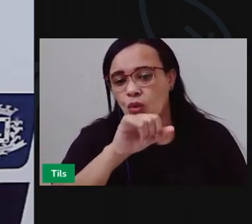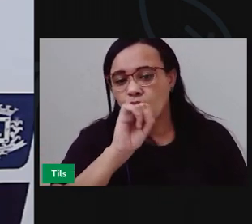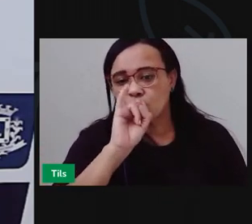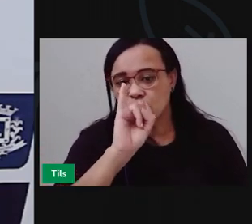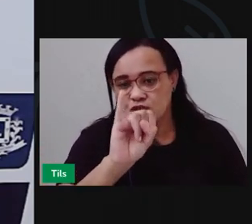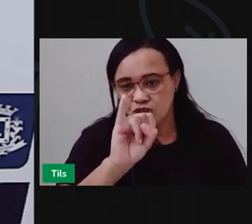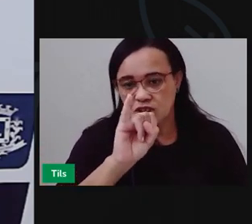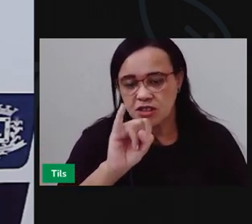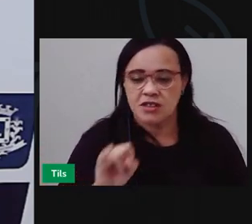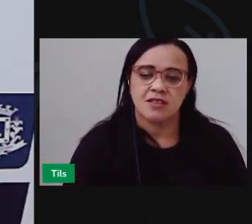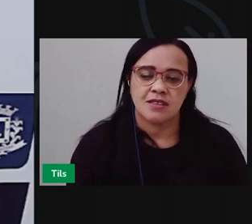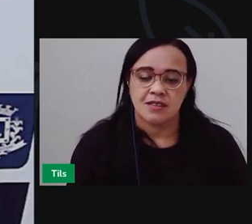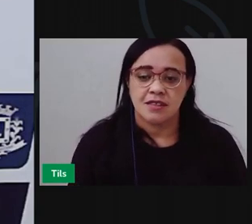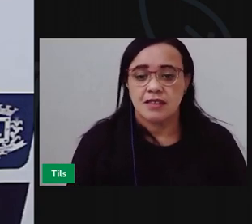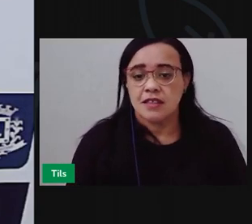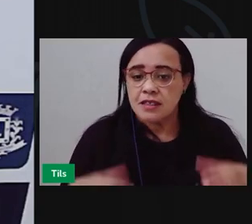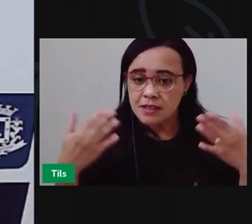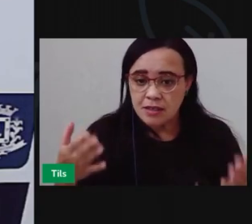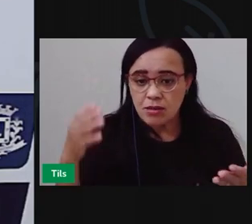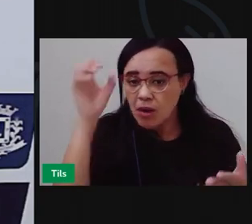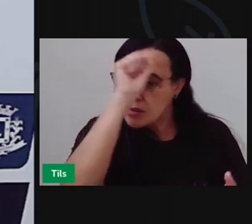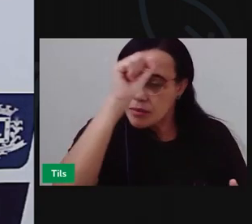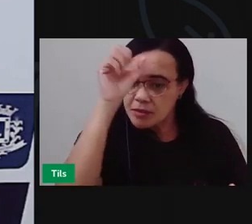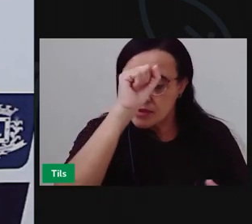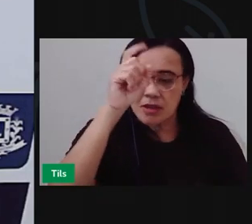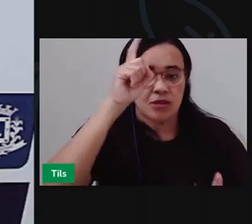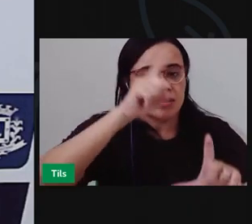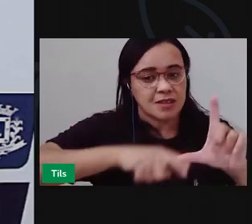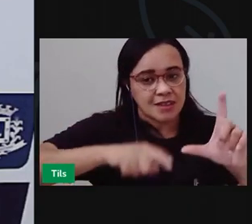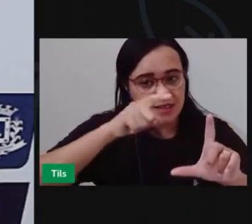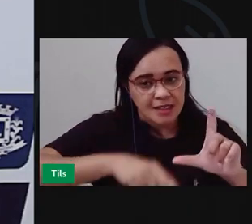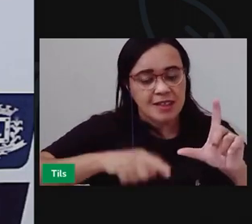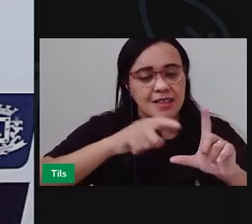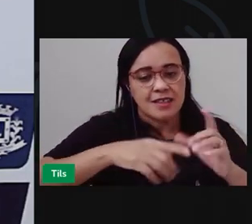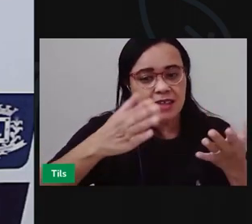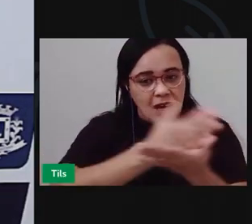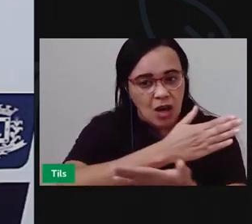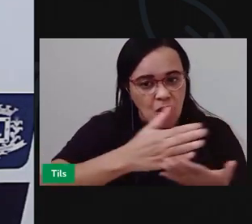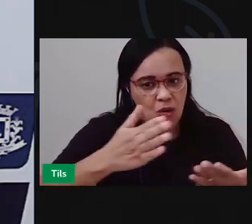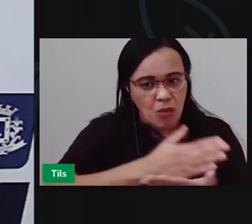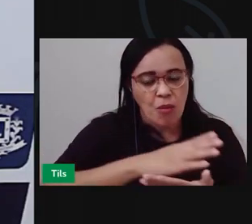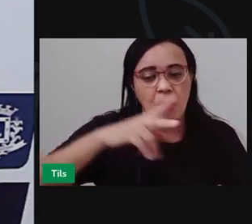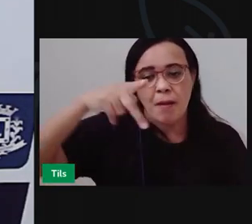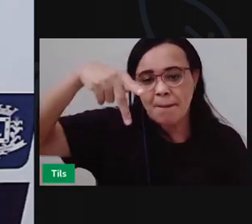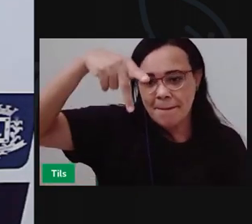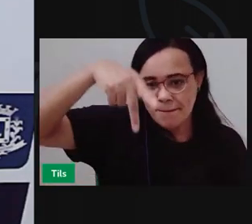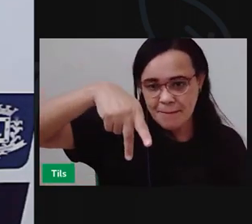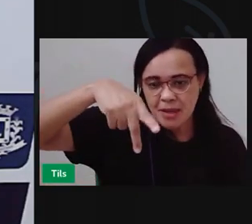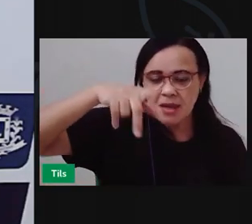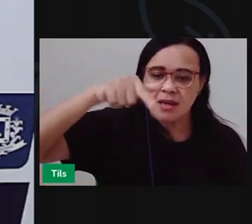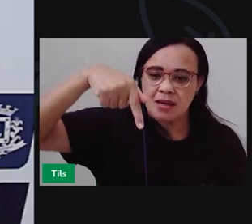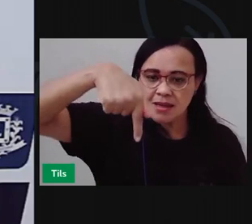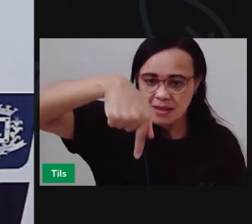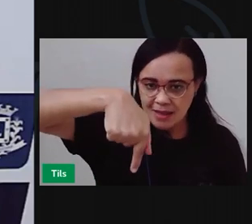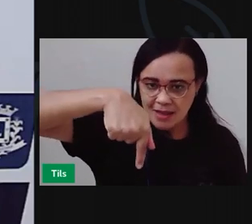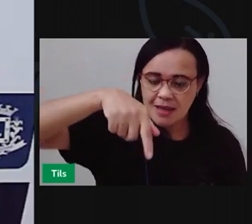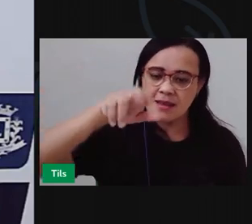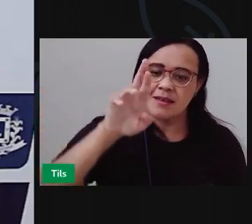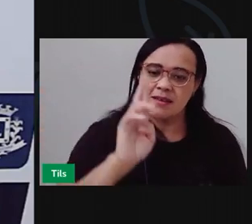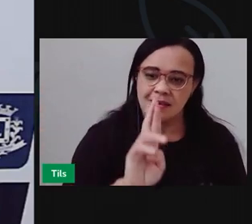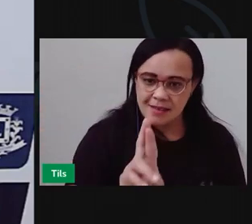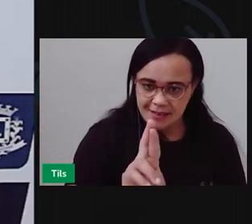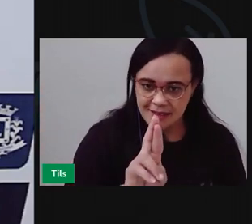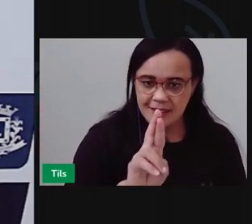vimos Que tem outras letras Que o nome O som É o mesmo Por exemplo P Que Que Re